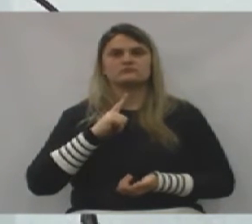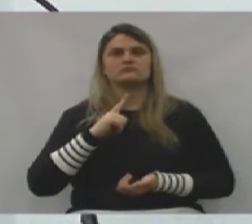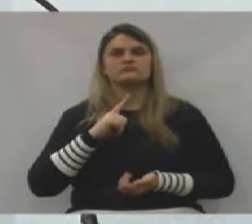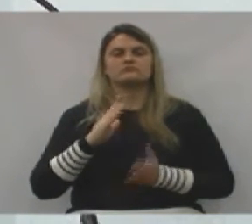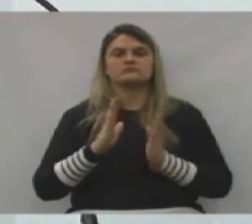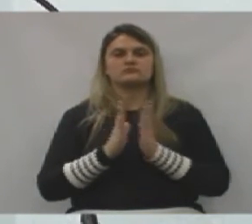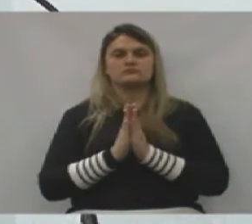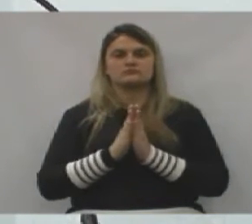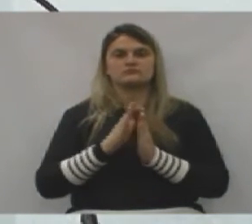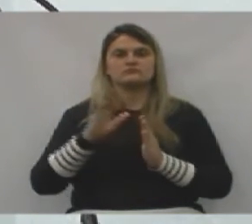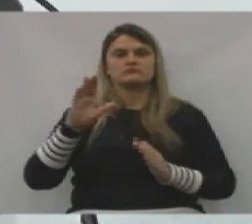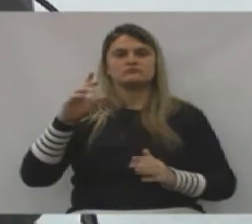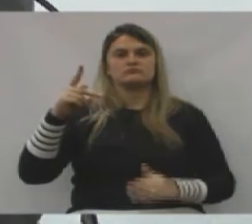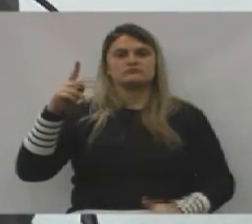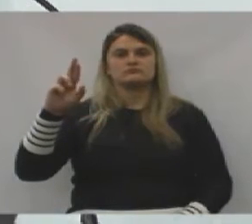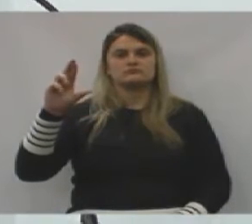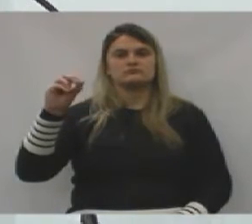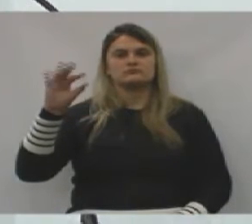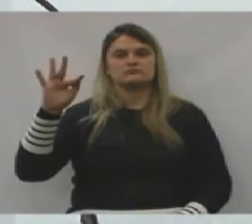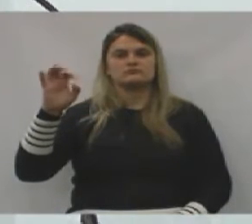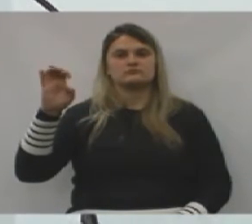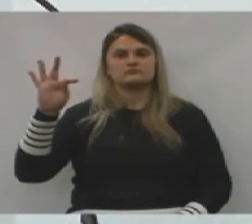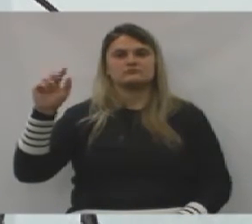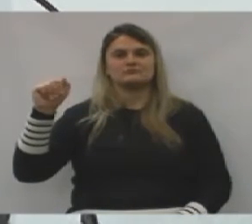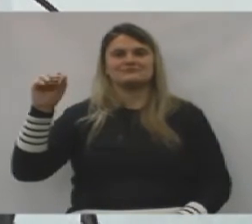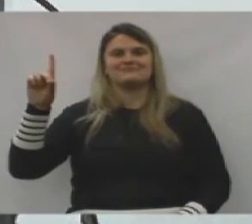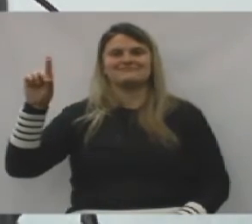estou olhando para a salé, ela está me confundindo um pouco,